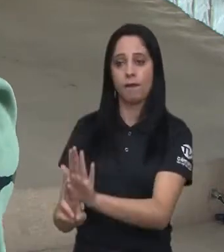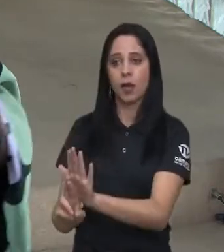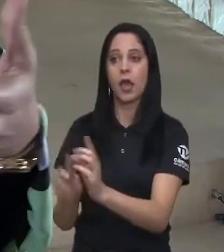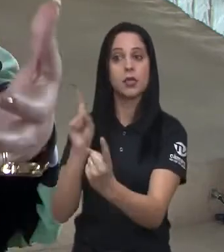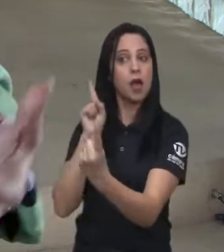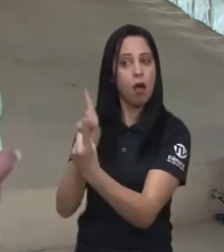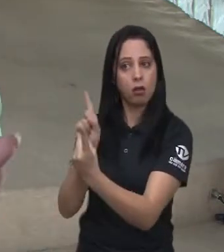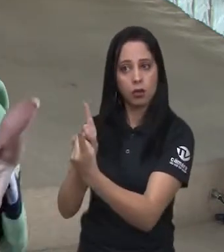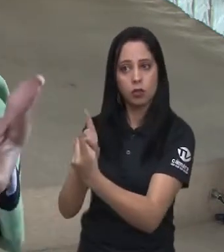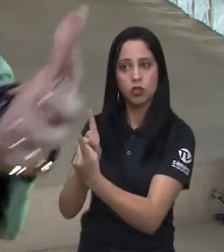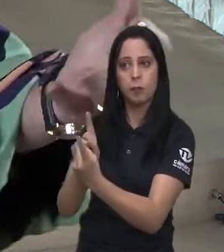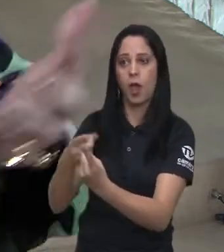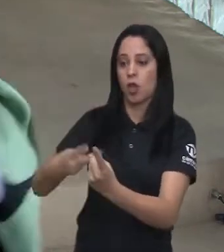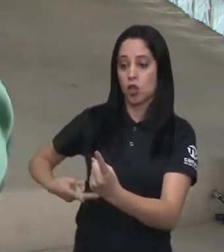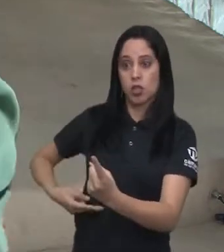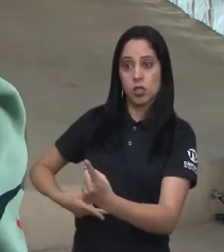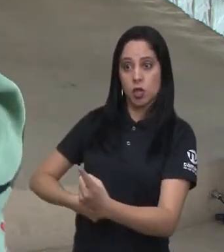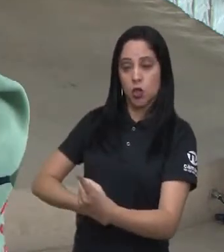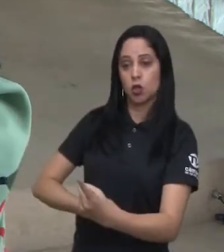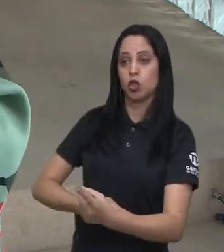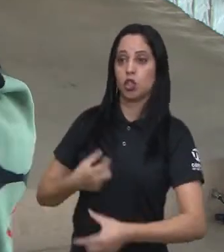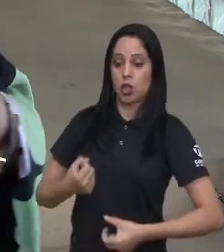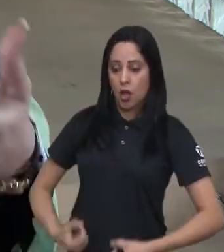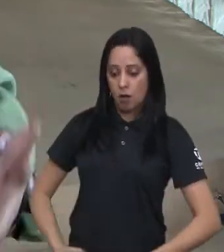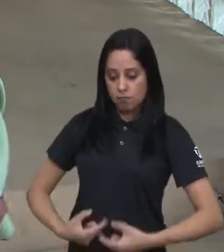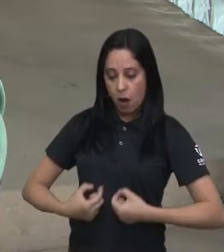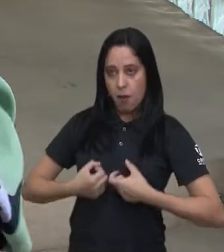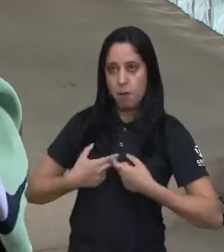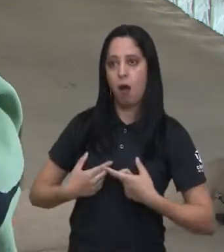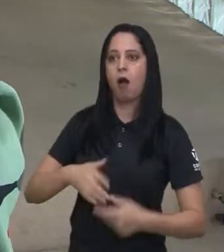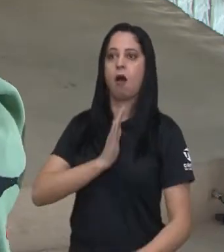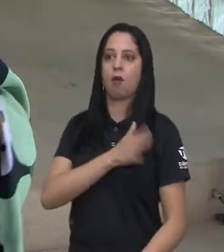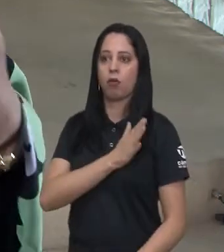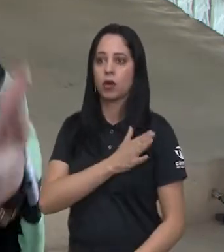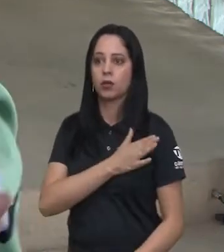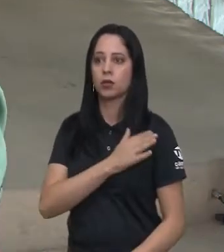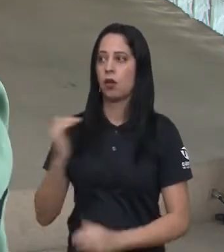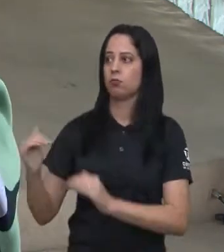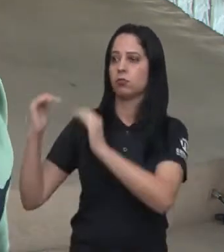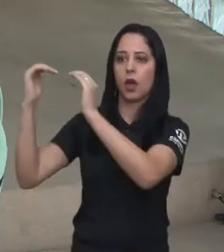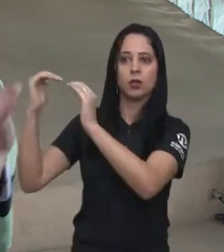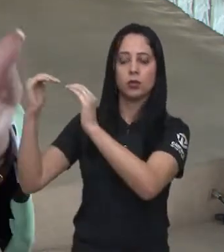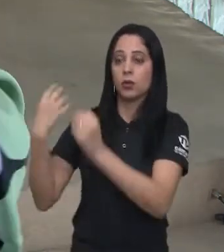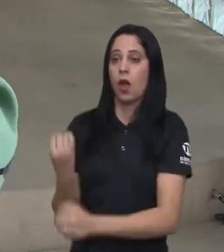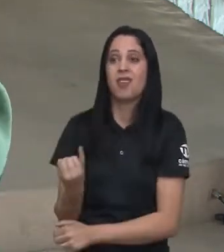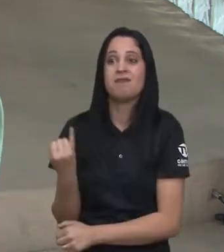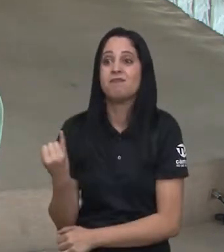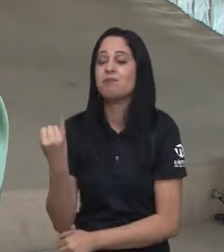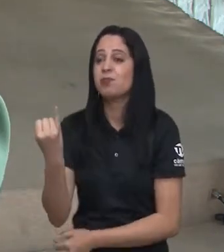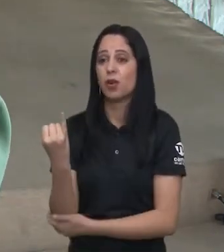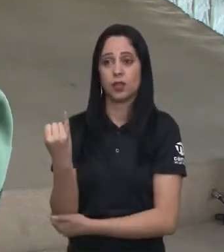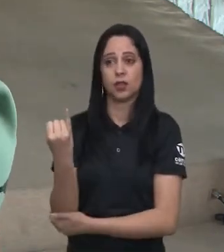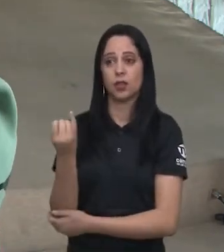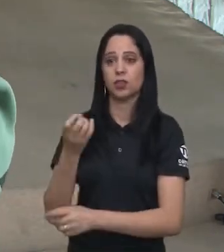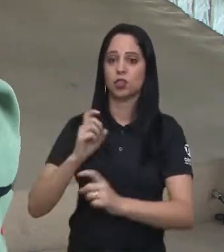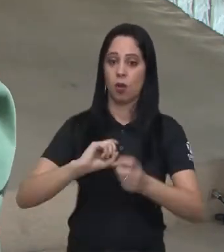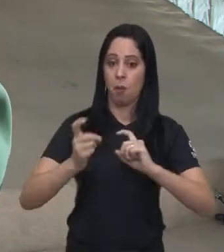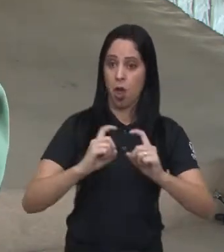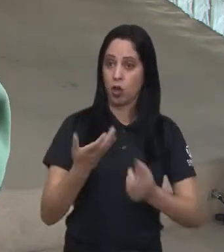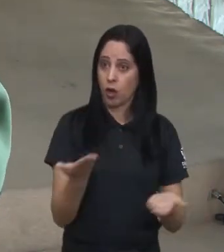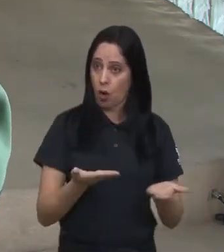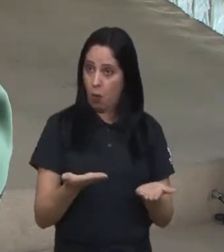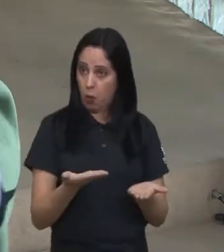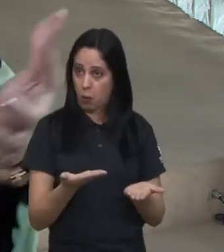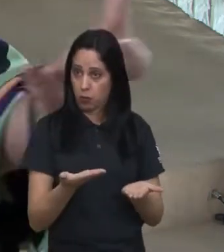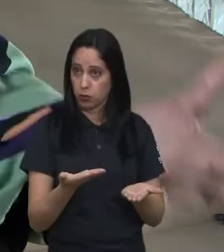atender a todos os infartos da cidade, todas as cirurgias oncológicas e quimioterapias em adultos, é muito